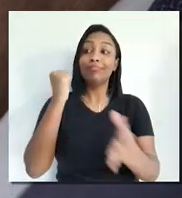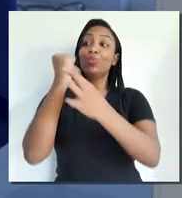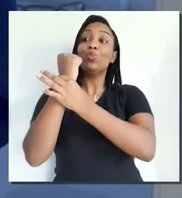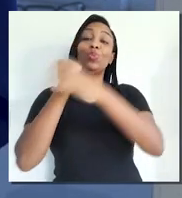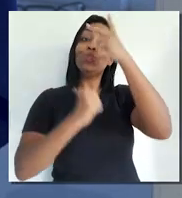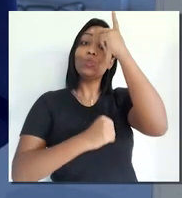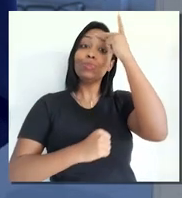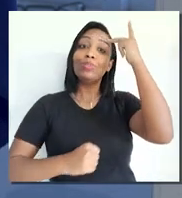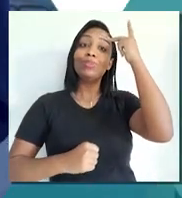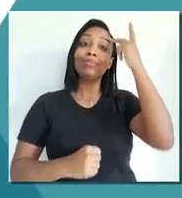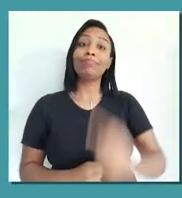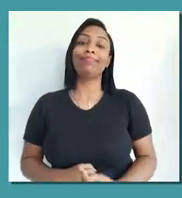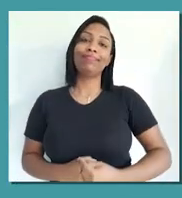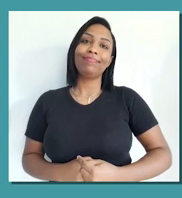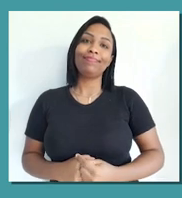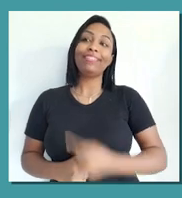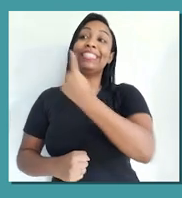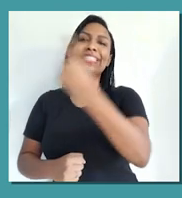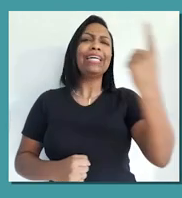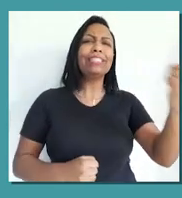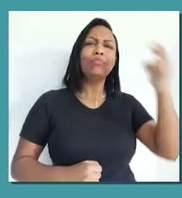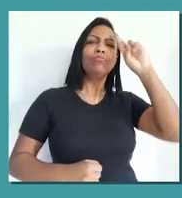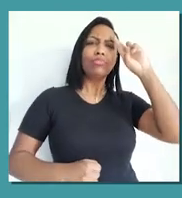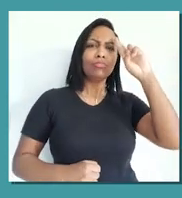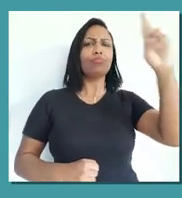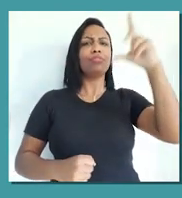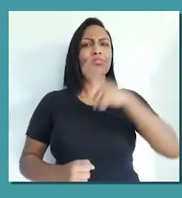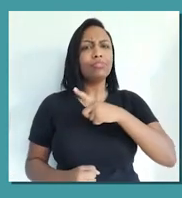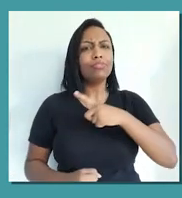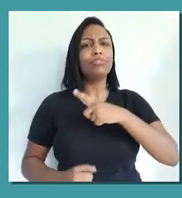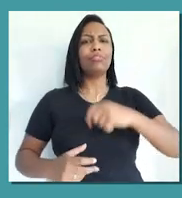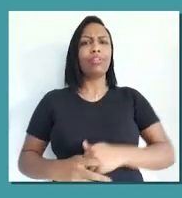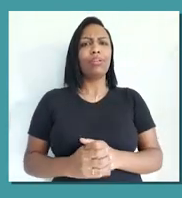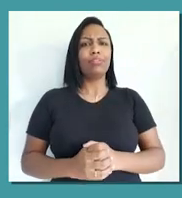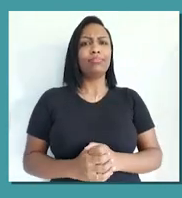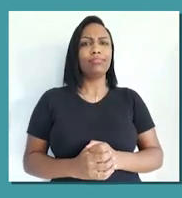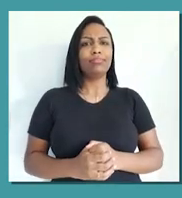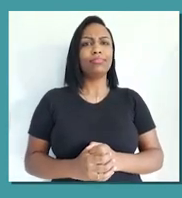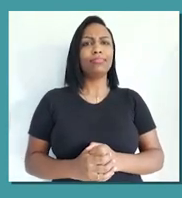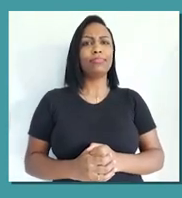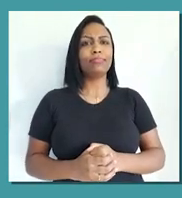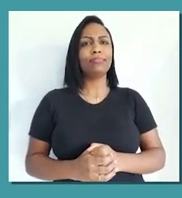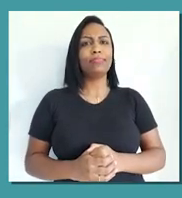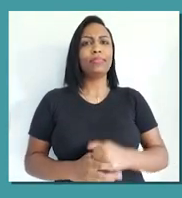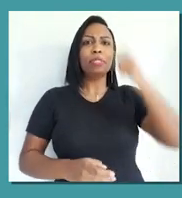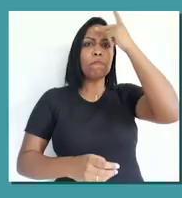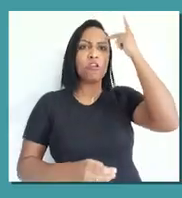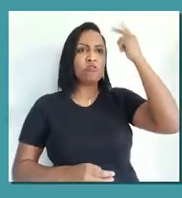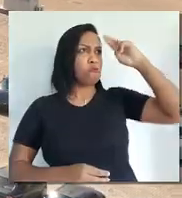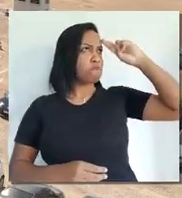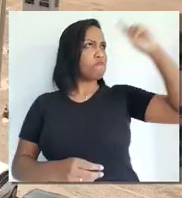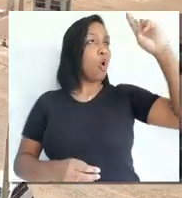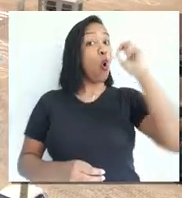e que cada um de nós é responsável da sua seara de atuação. Seja o procurador-geral,